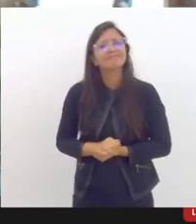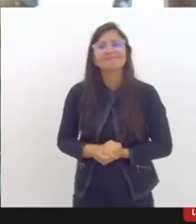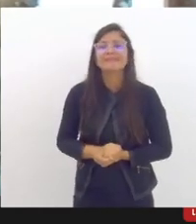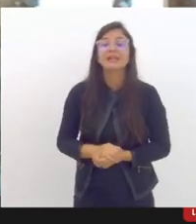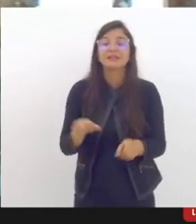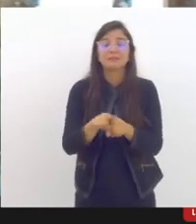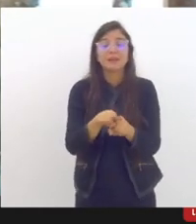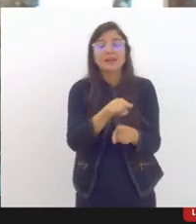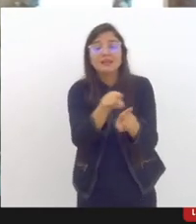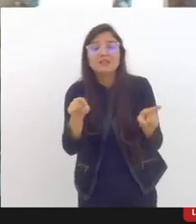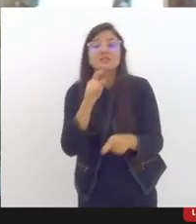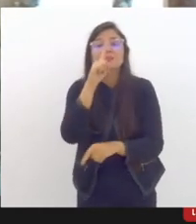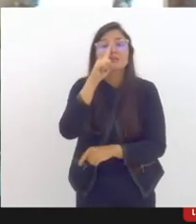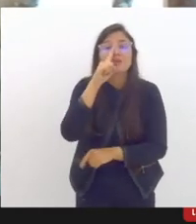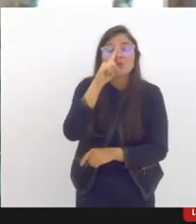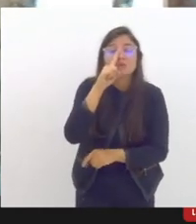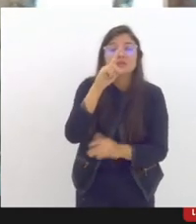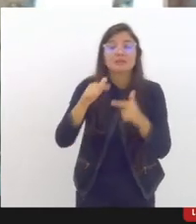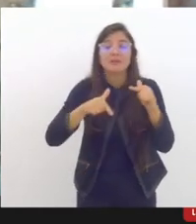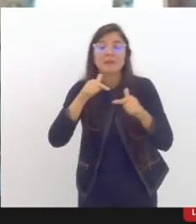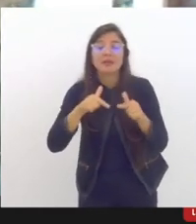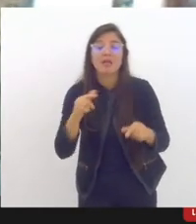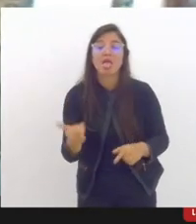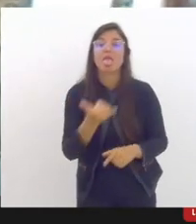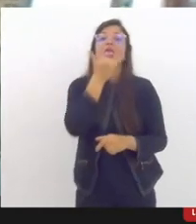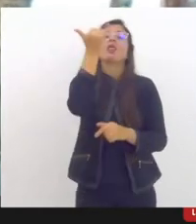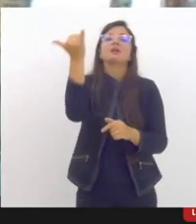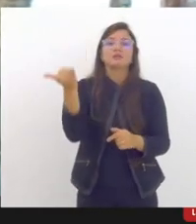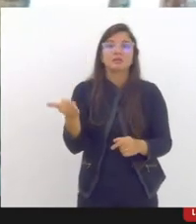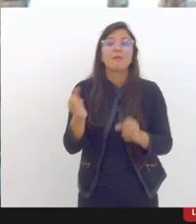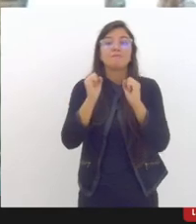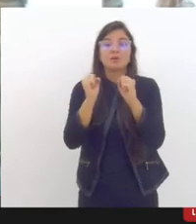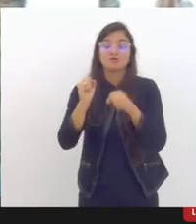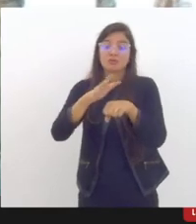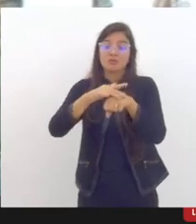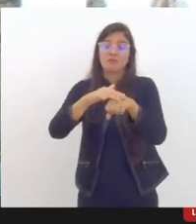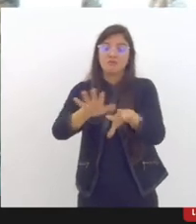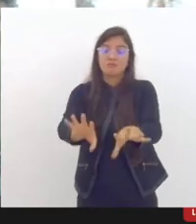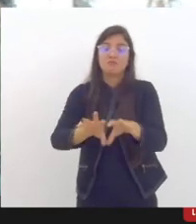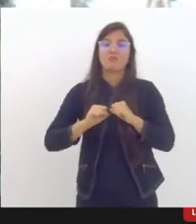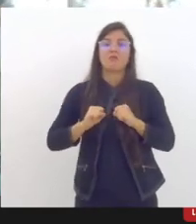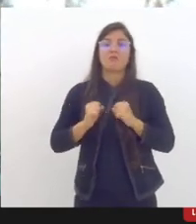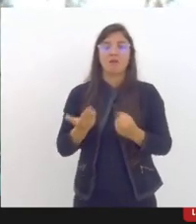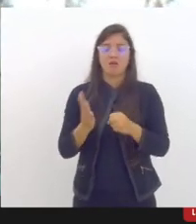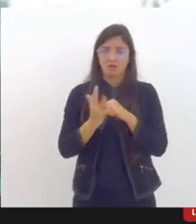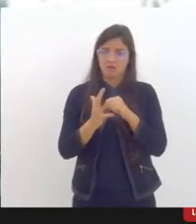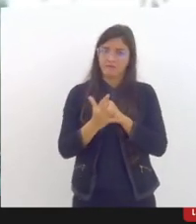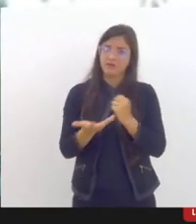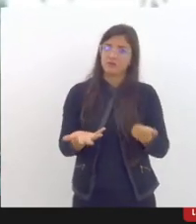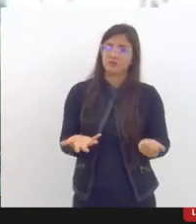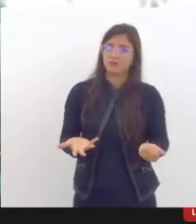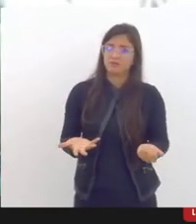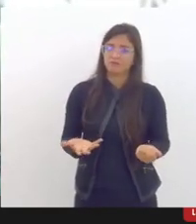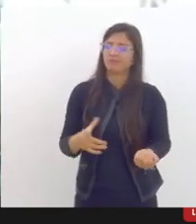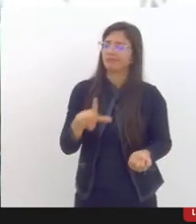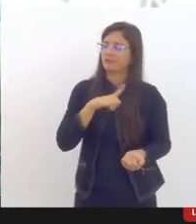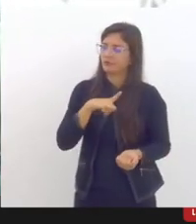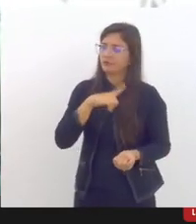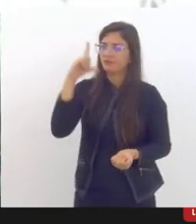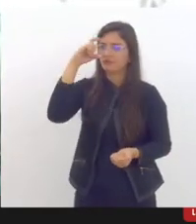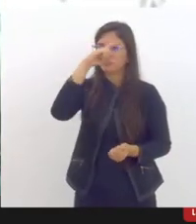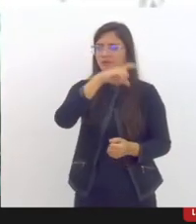sem acesso a proteção inclusive de contrair covid-19 toda uma vivência que atingiu principalmente